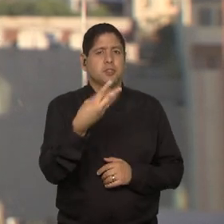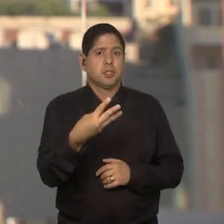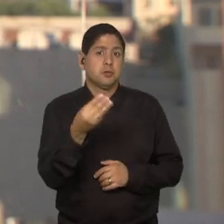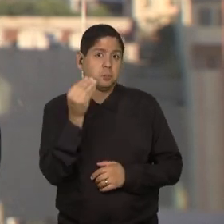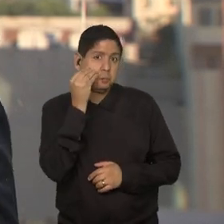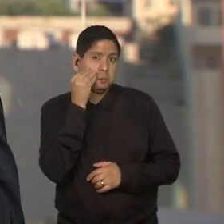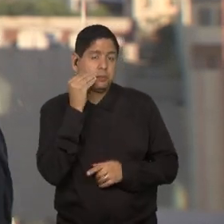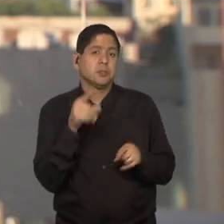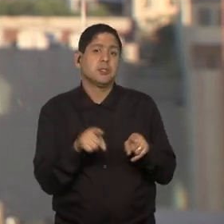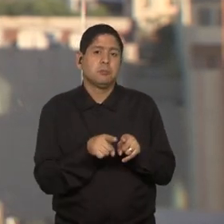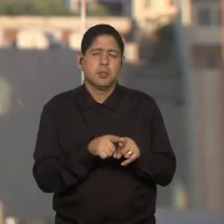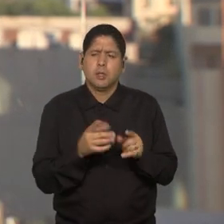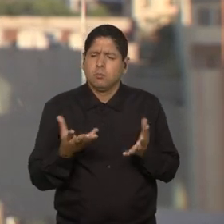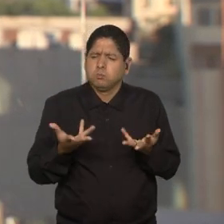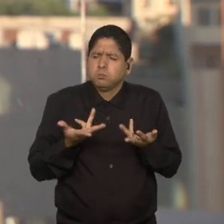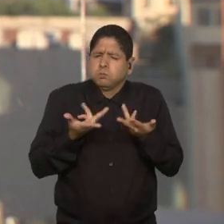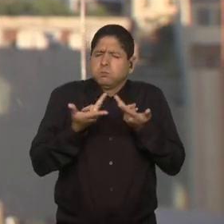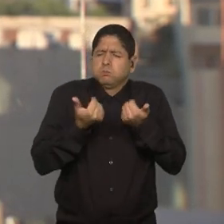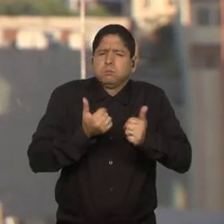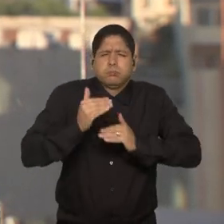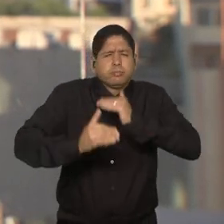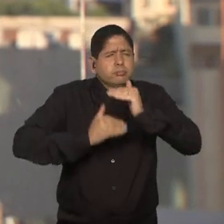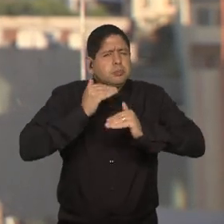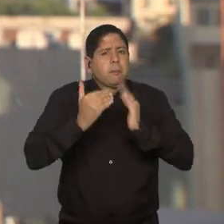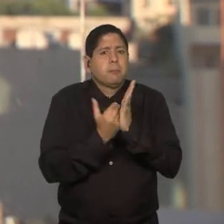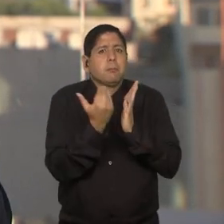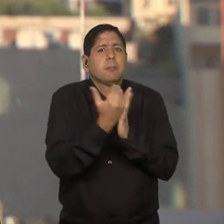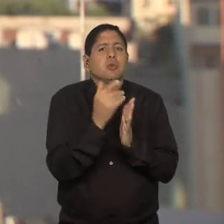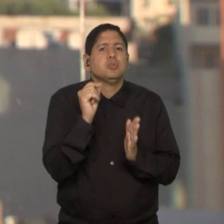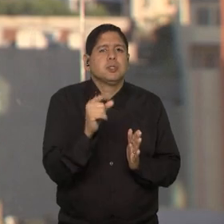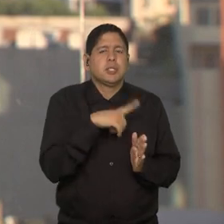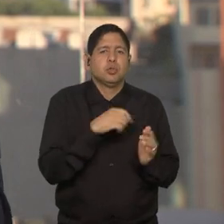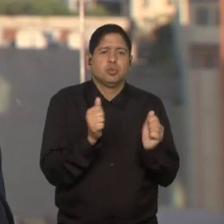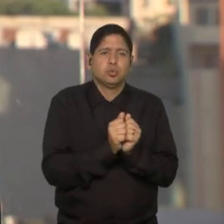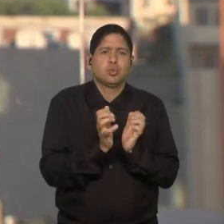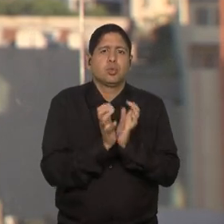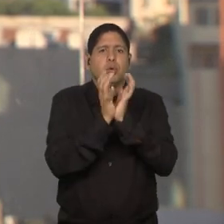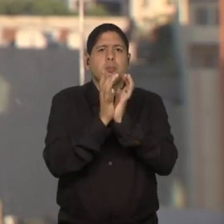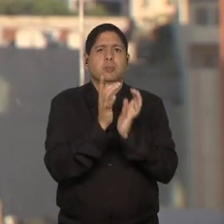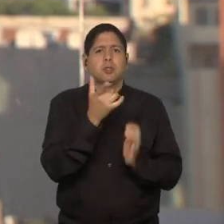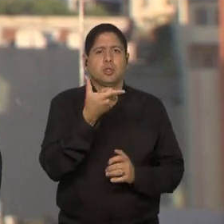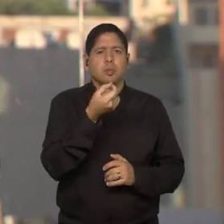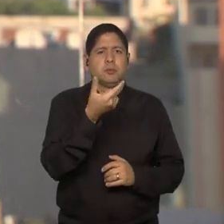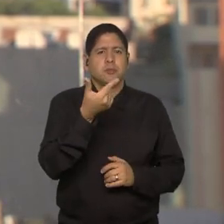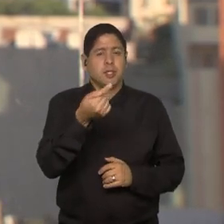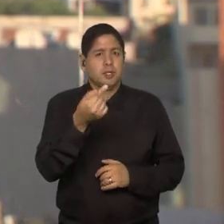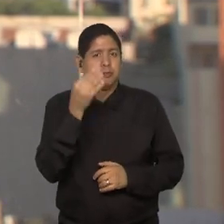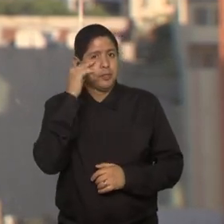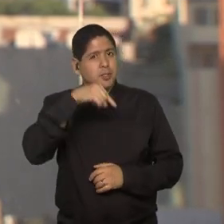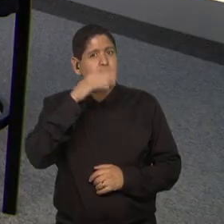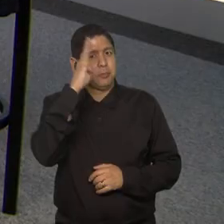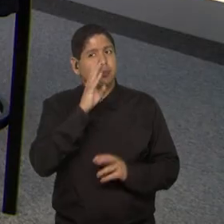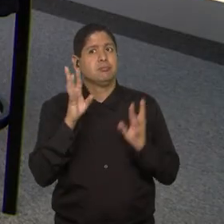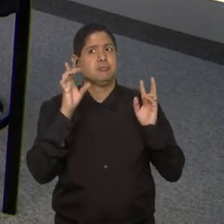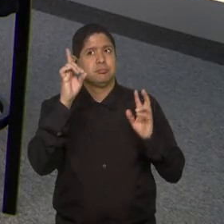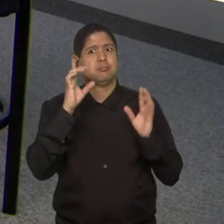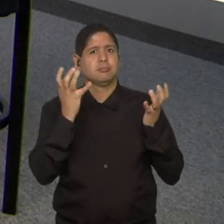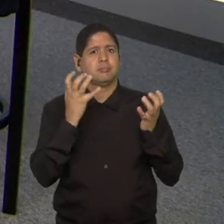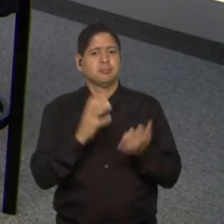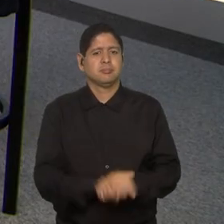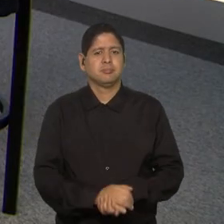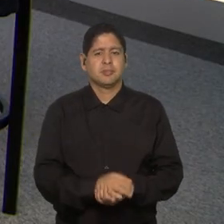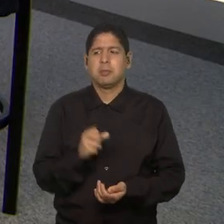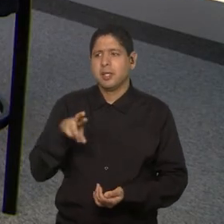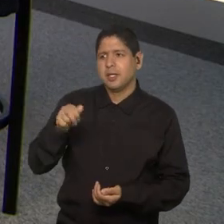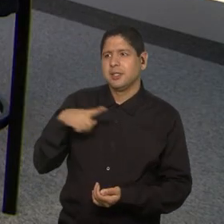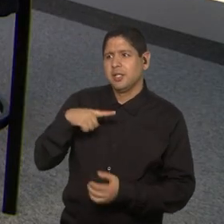quem sabe potencializar, né? Isso com a Copa de 2027, se Deus quiser, aqui no Brasil. Maíra,